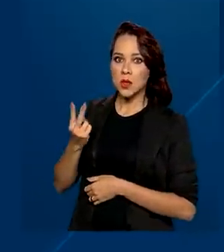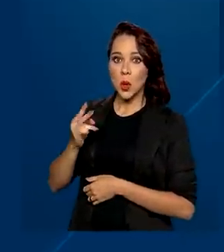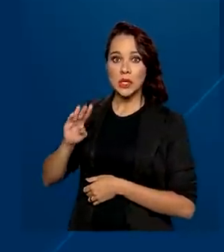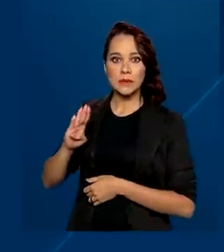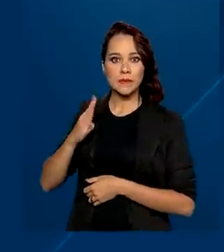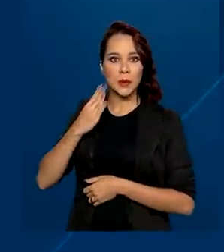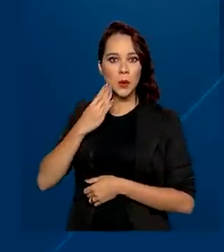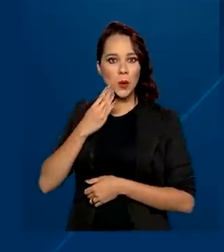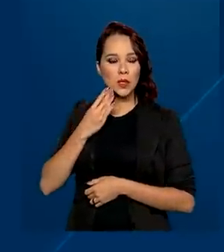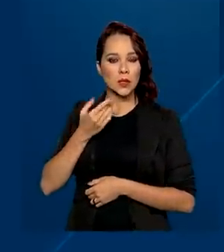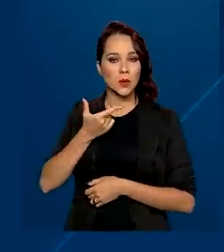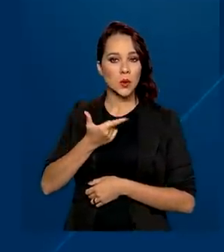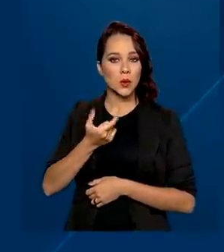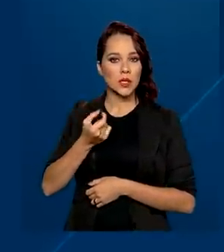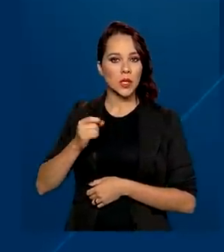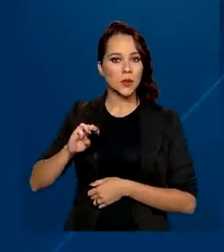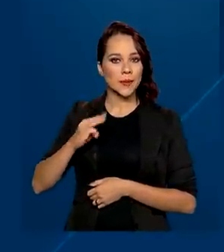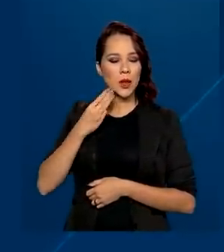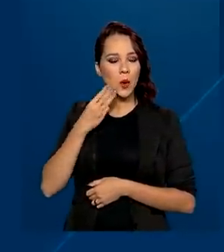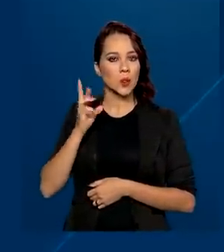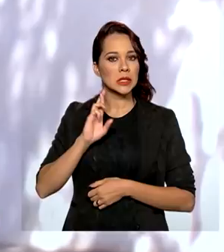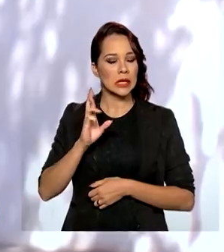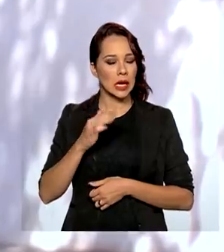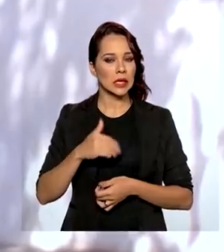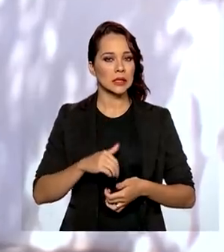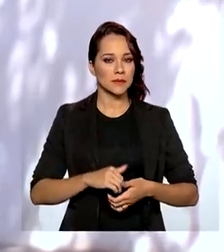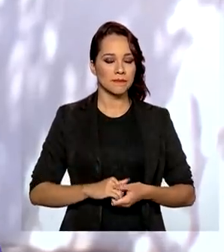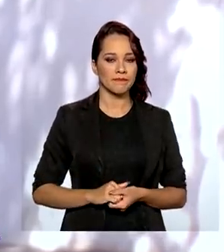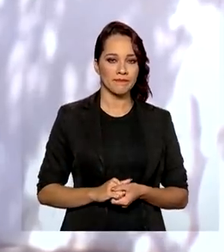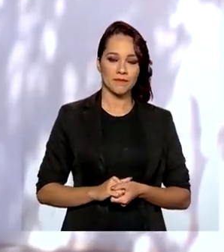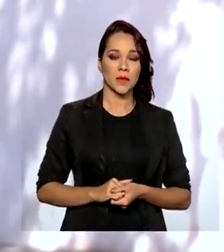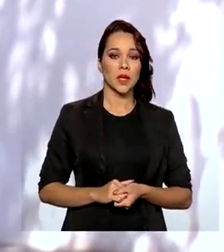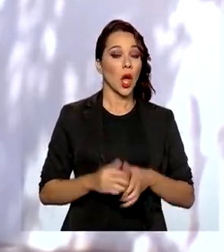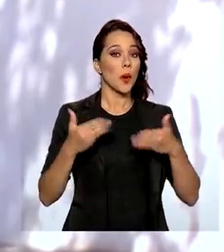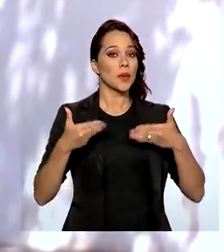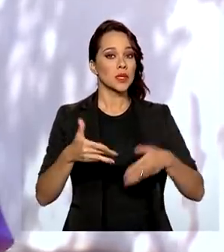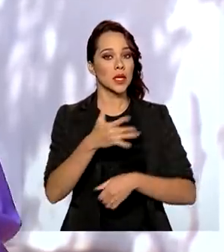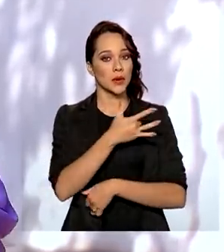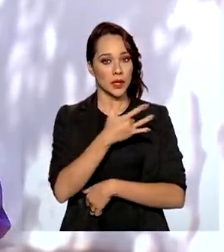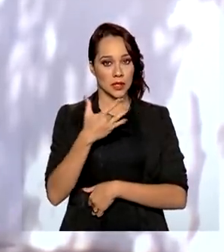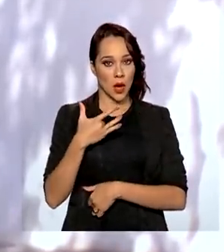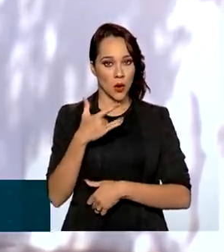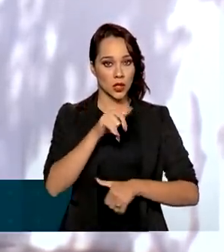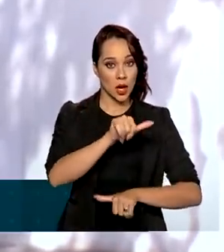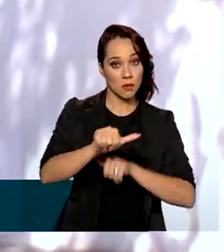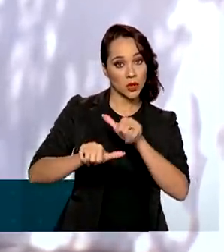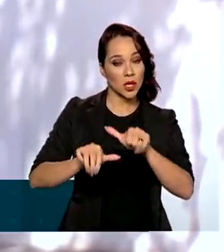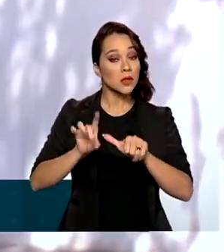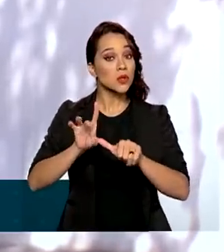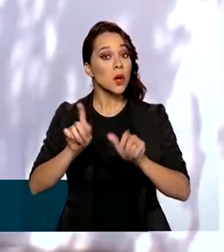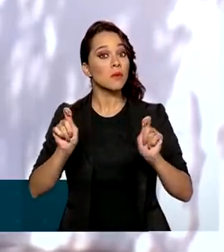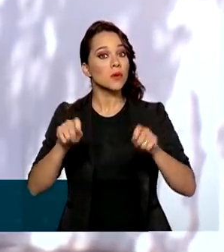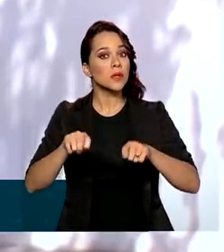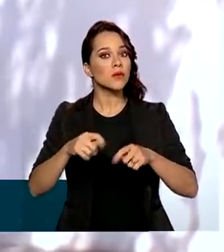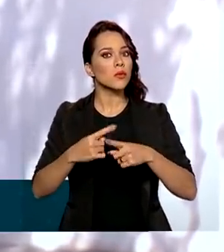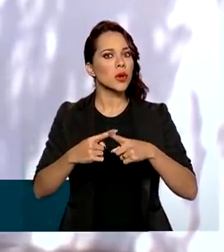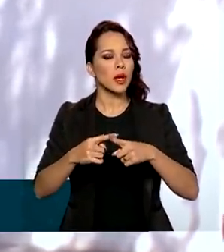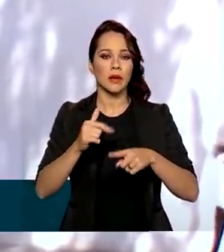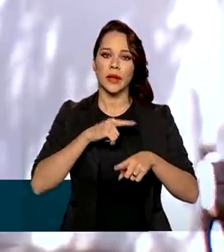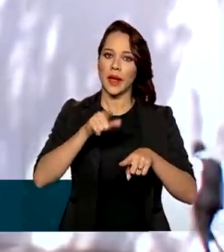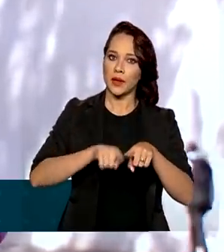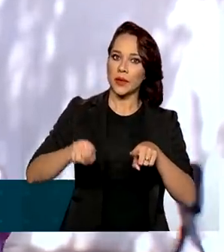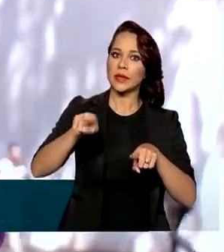bilhões e 200 milhões de reais. Segundo o Ministério da Saúde, a mudança só é possível devido à